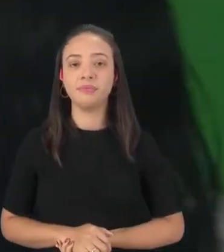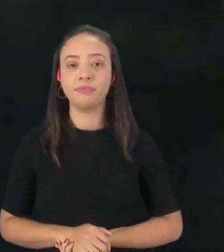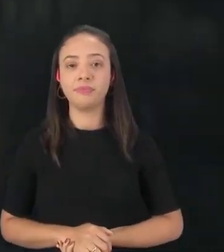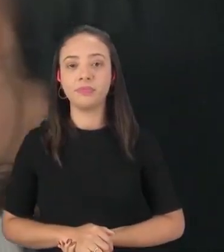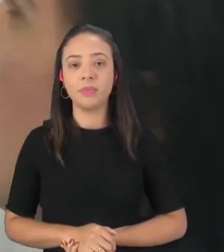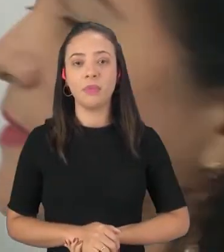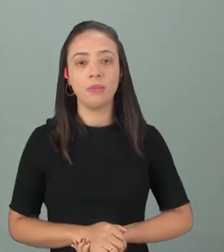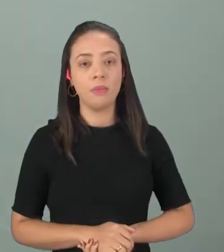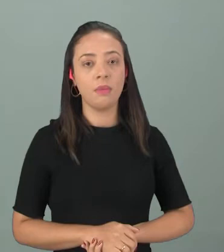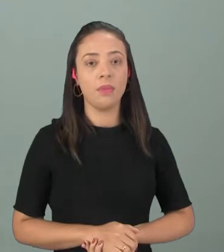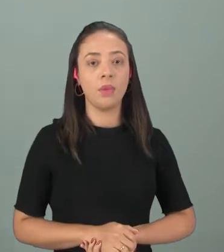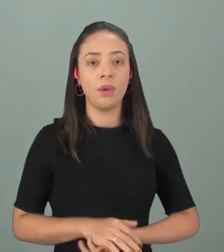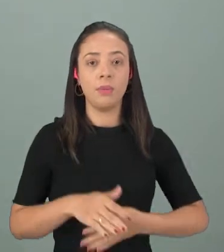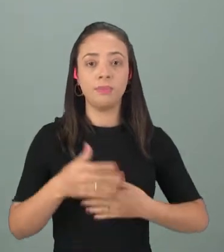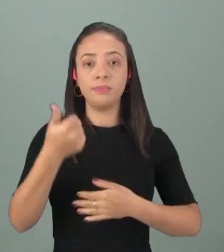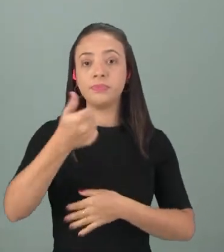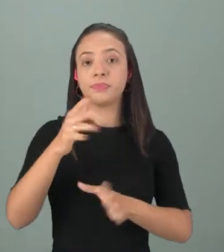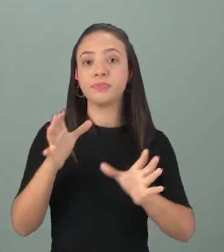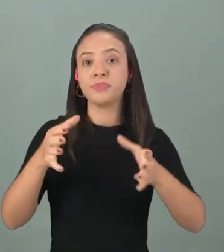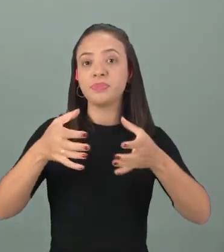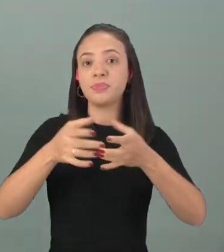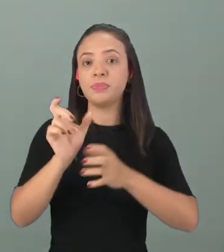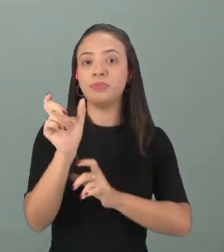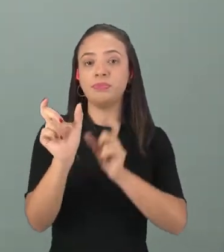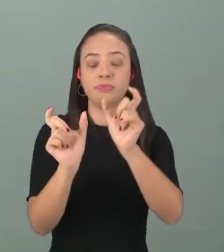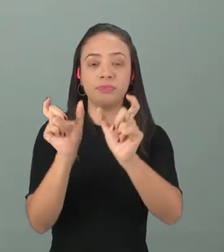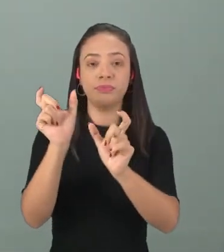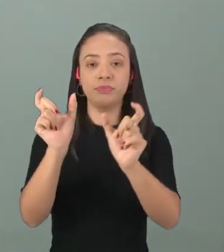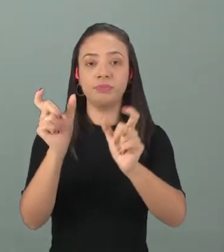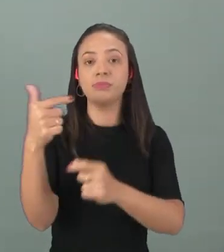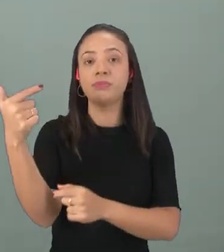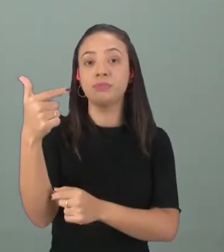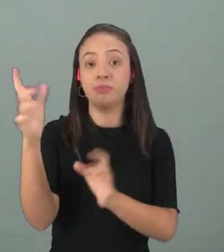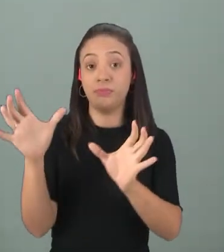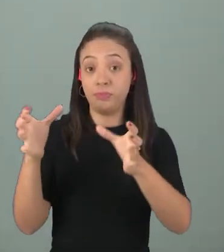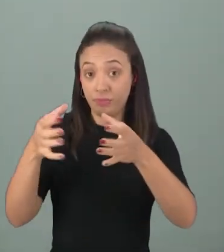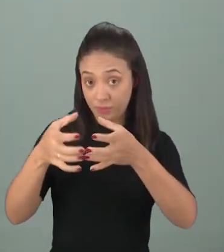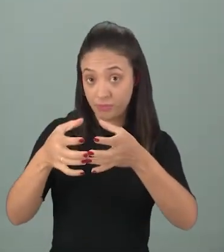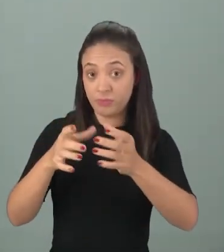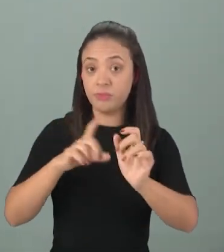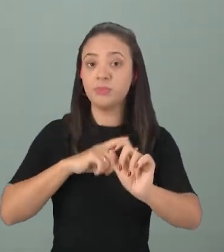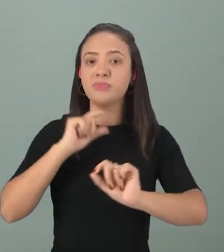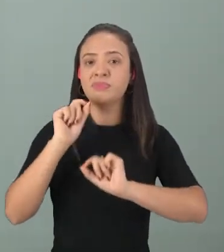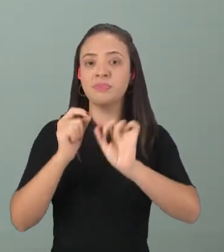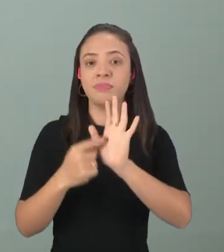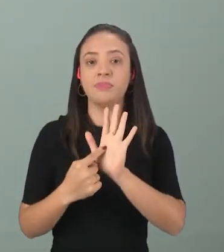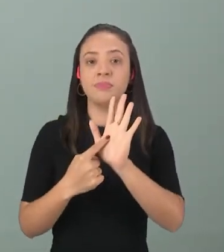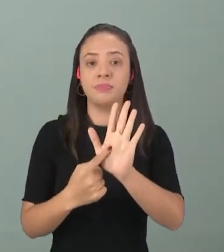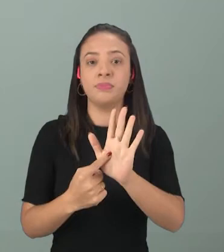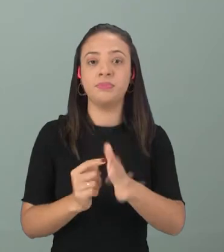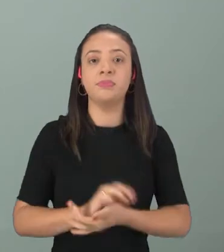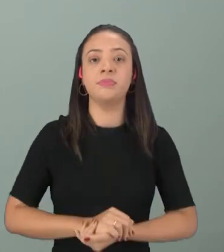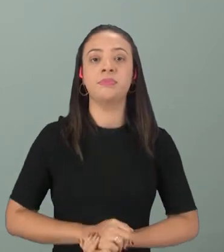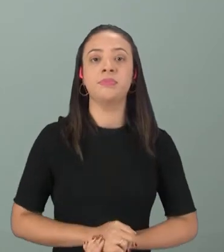Pronto. Esse é o primeiro grupo de palavras. O segundo grupo, nós temos esse aqui, ó.